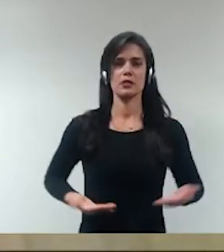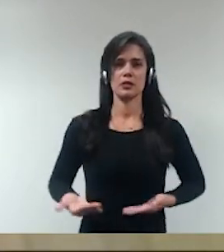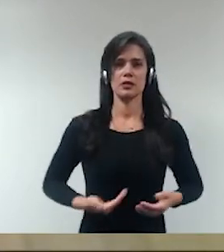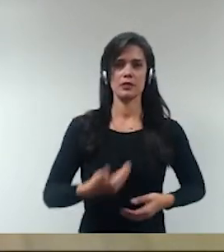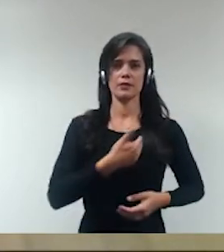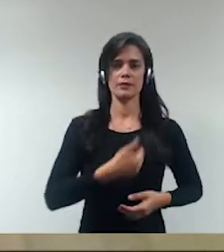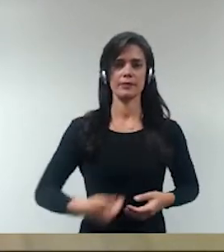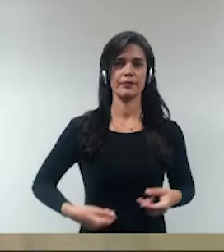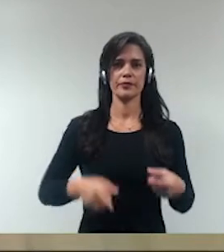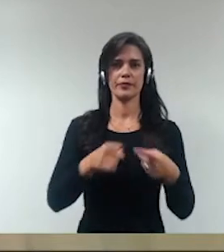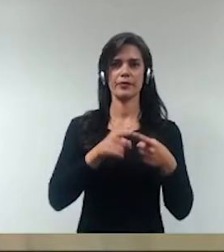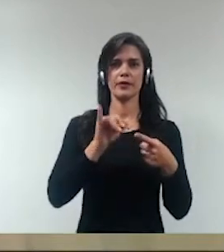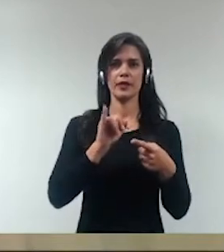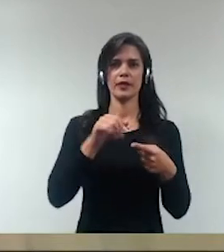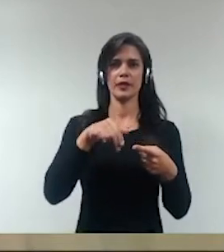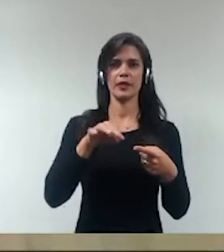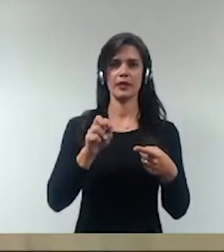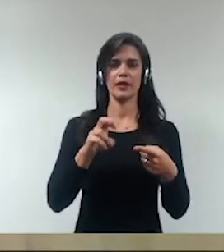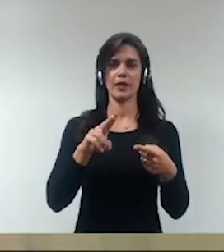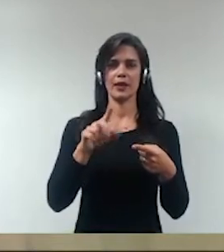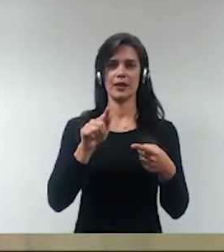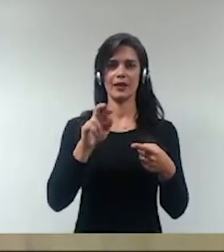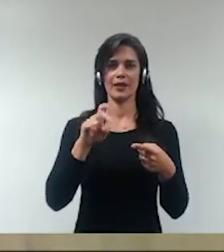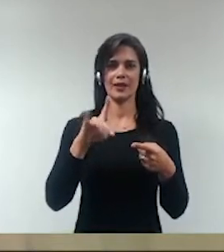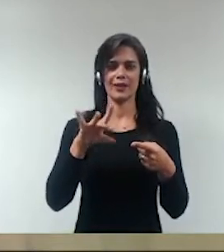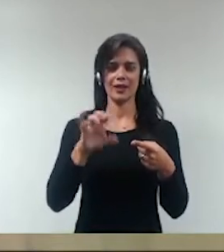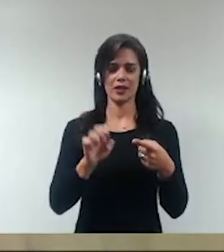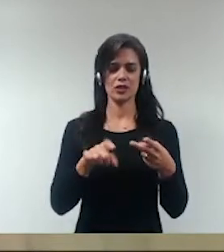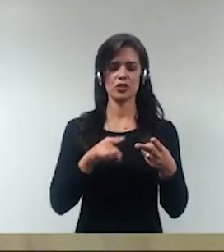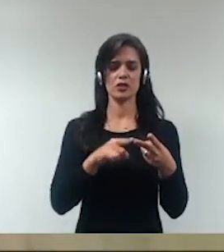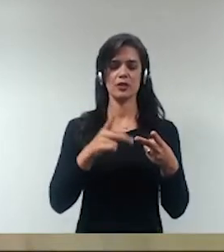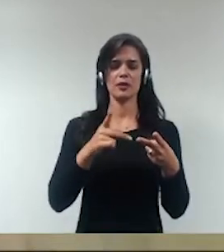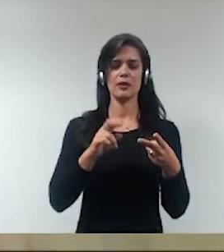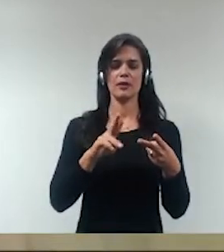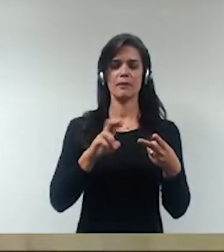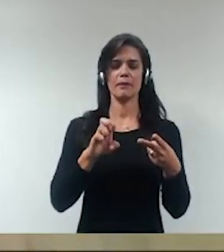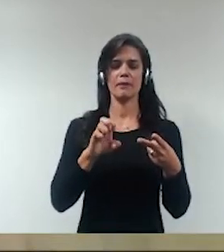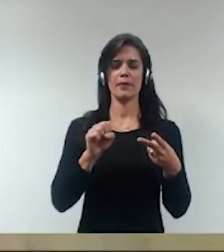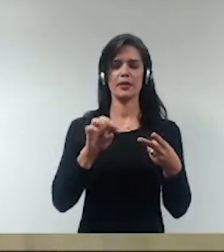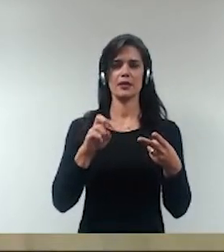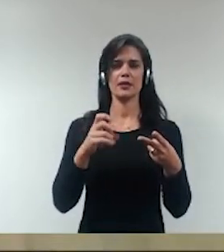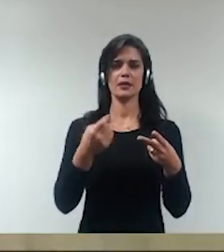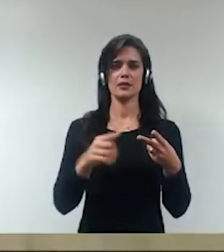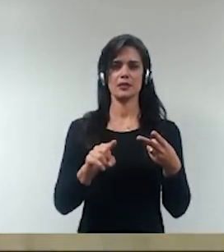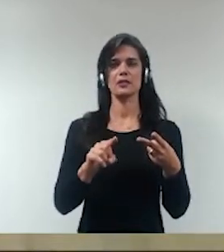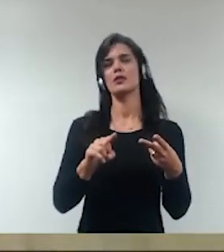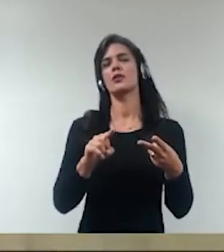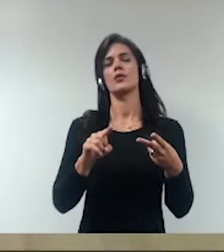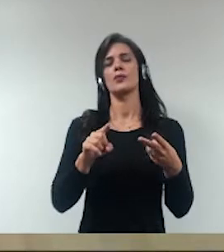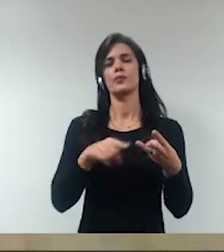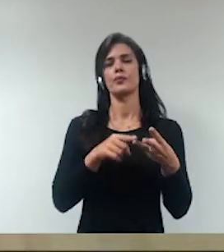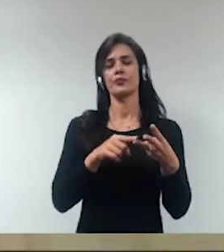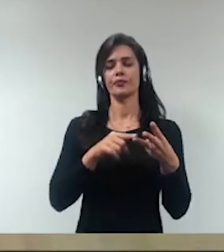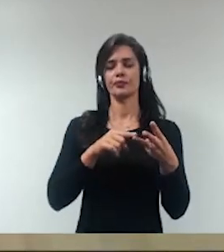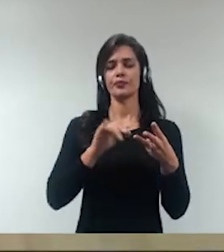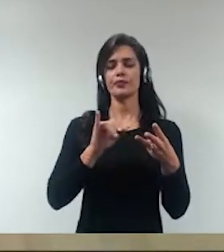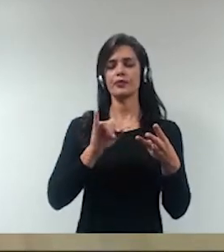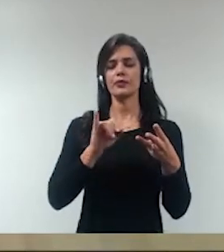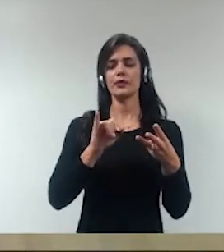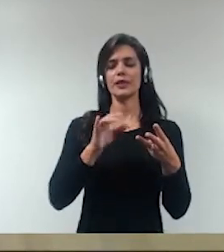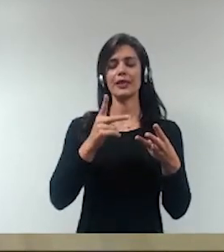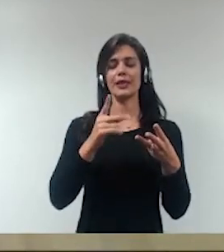a integridade, a prestação de contas e responsabilidade e a transparência. Bem,